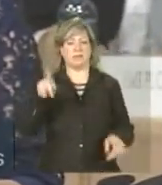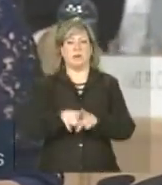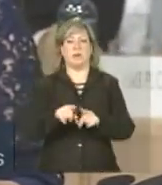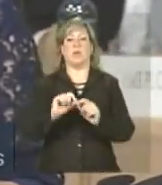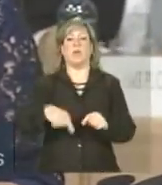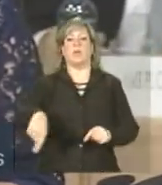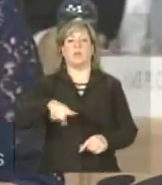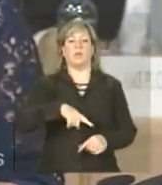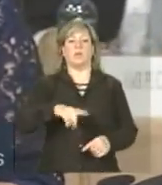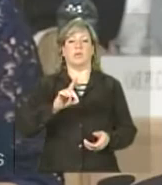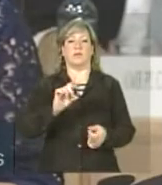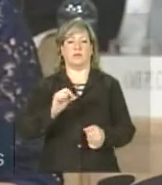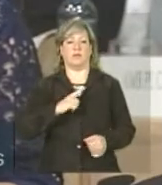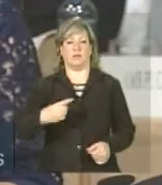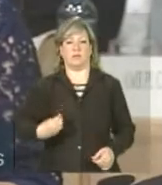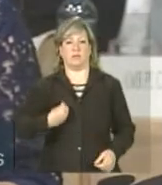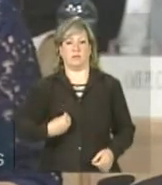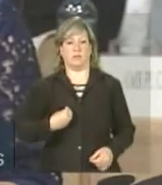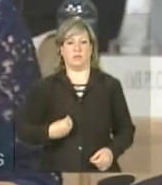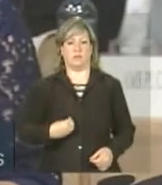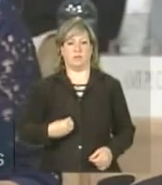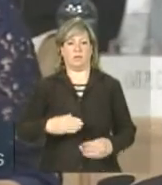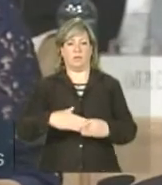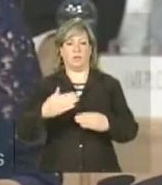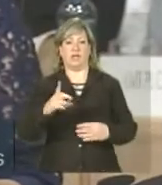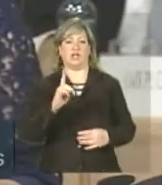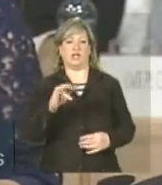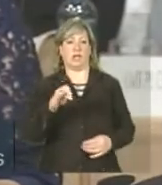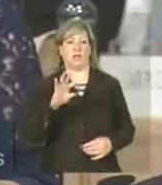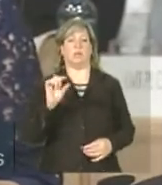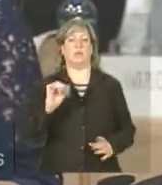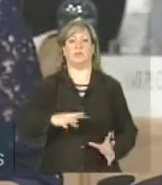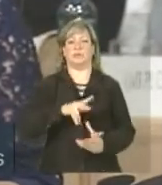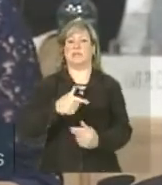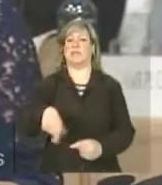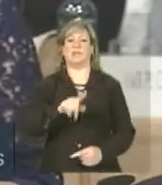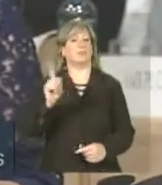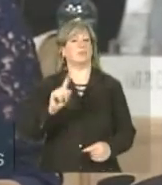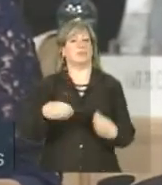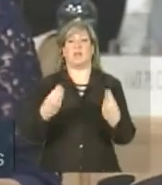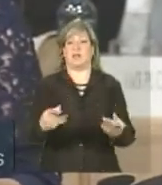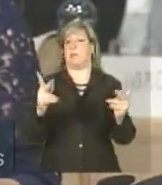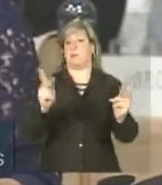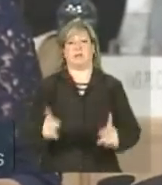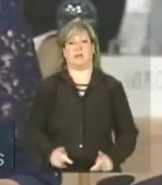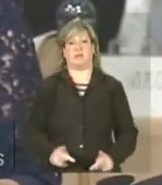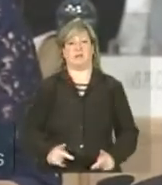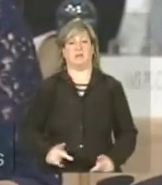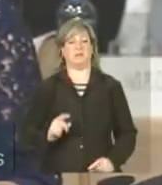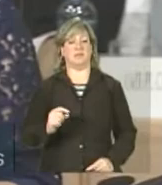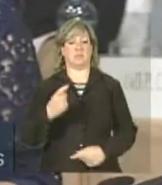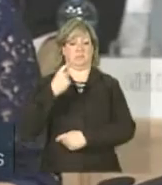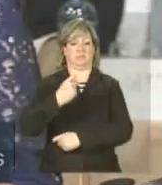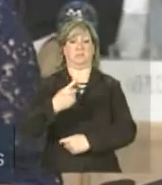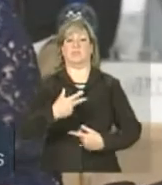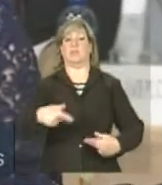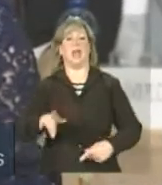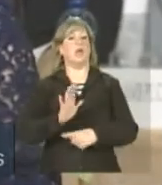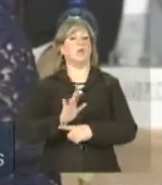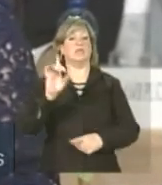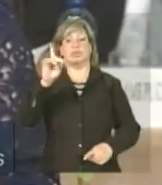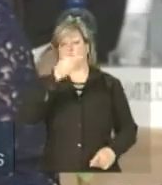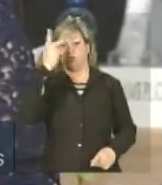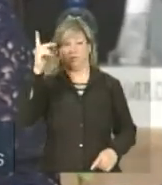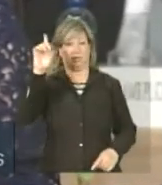à margem do direito internacional, não trazem a paz, nem protegem os direitos humanos,